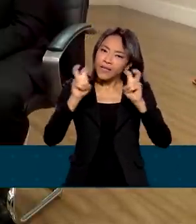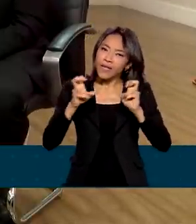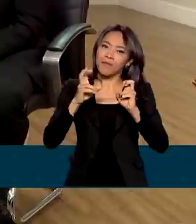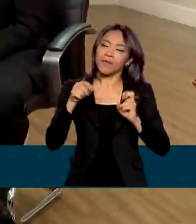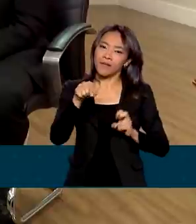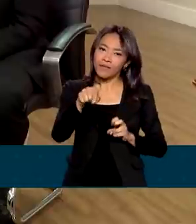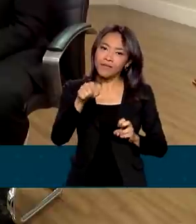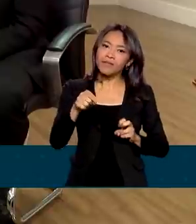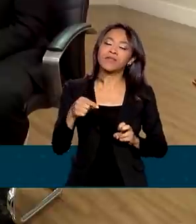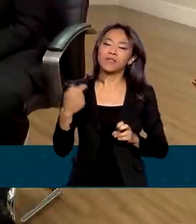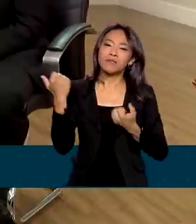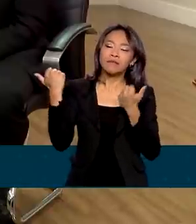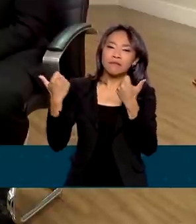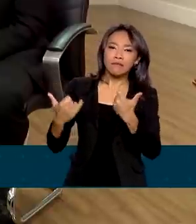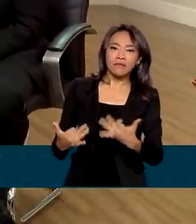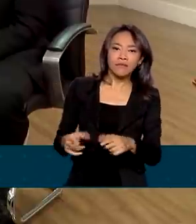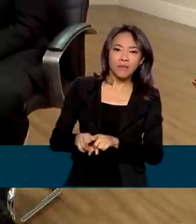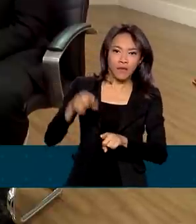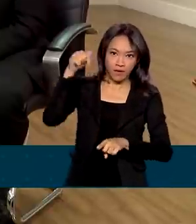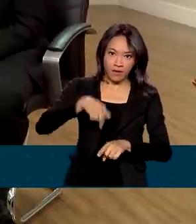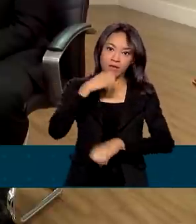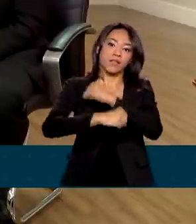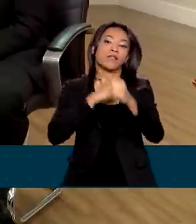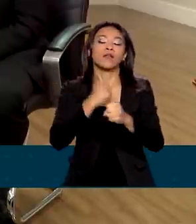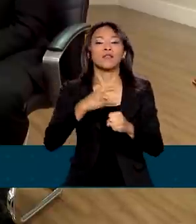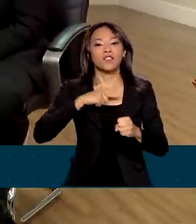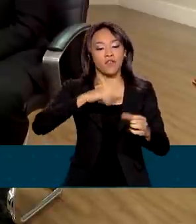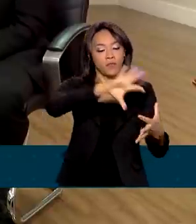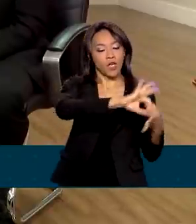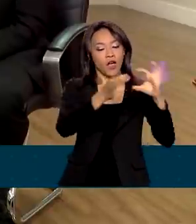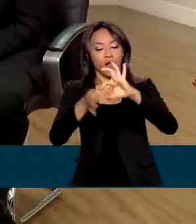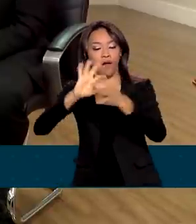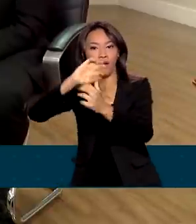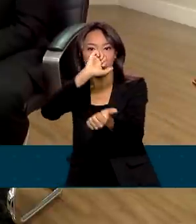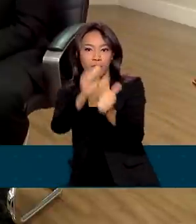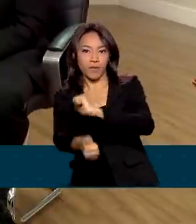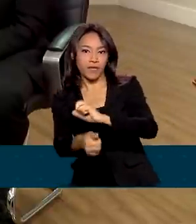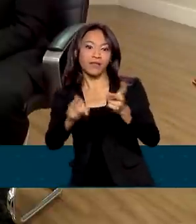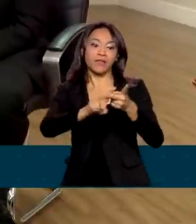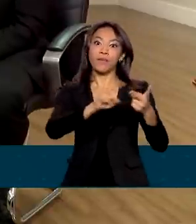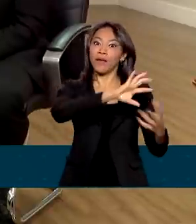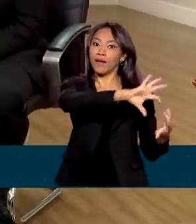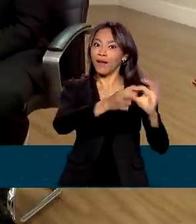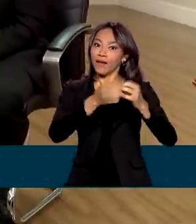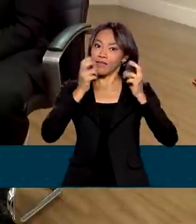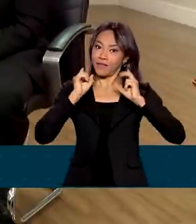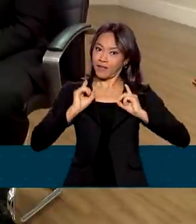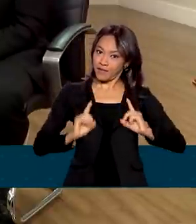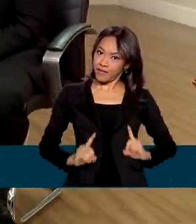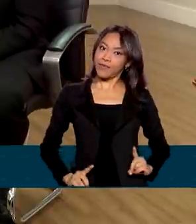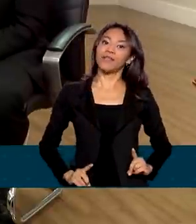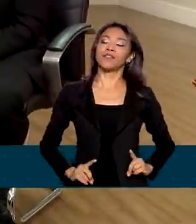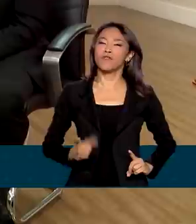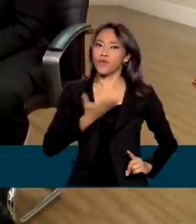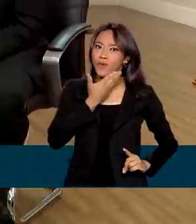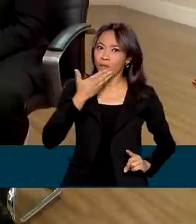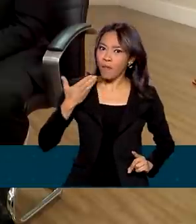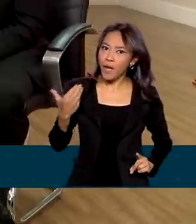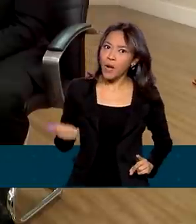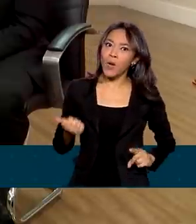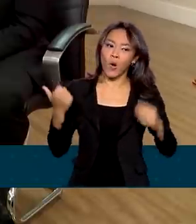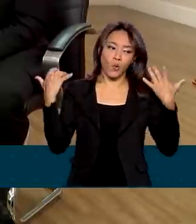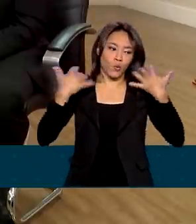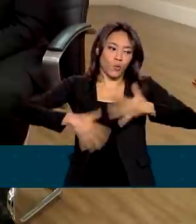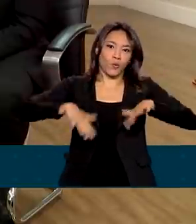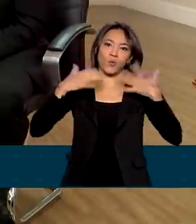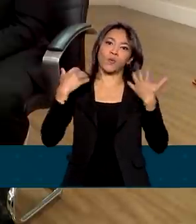A gente teve, esse ano, Olimpíadas e Paralimpíadas. E foi o melhor desempenho